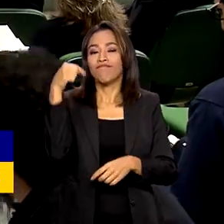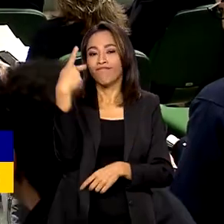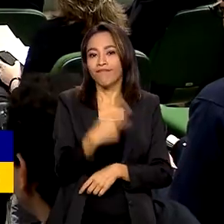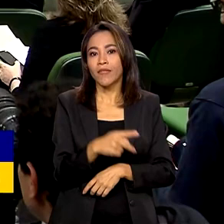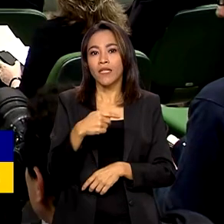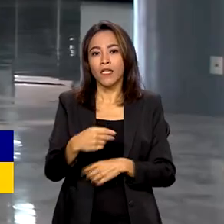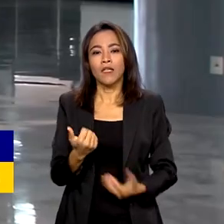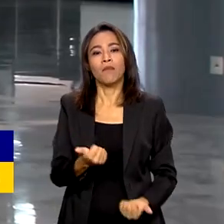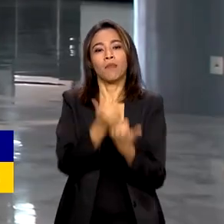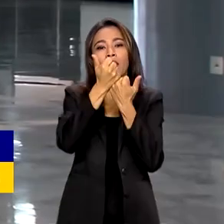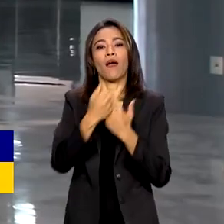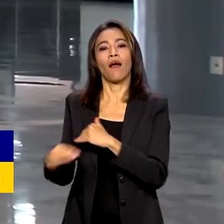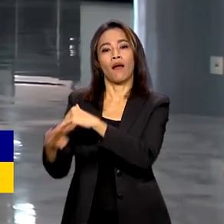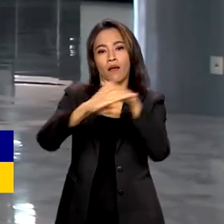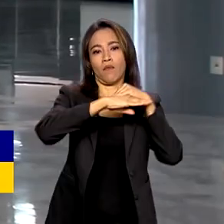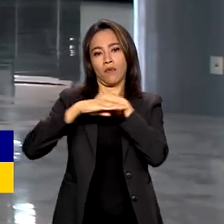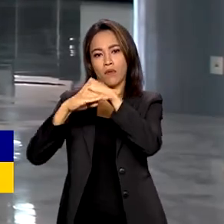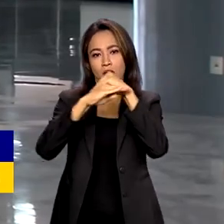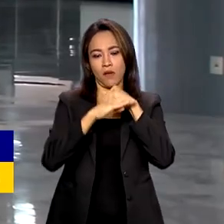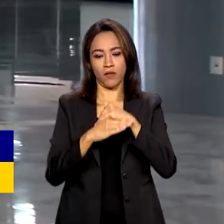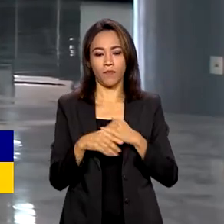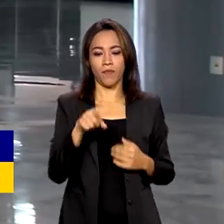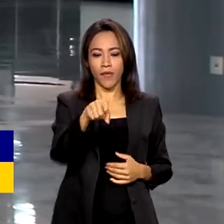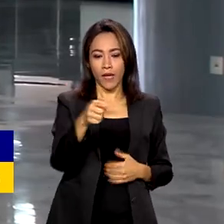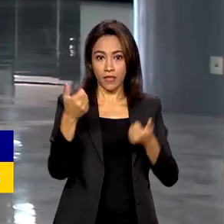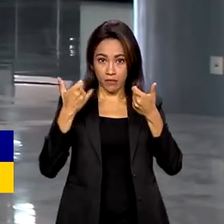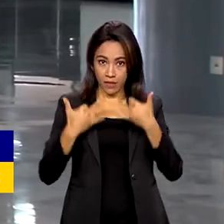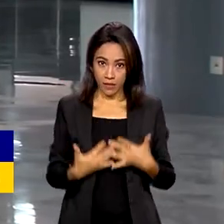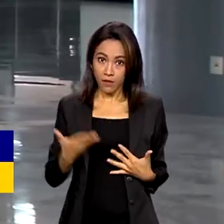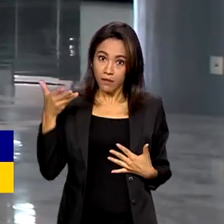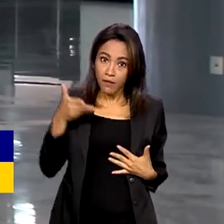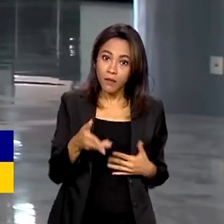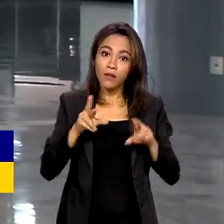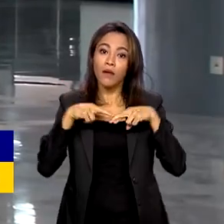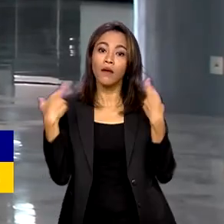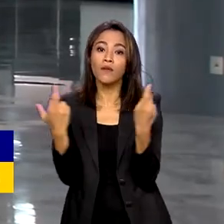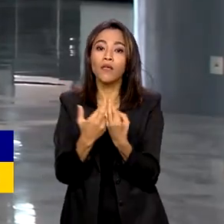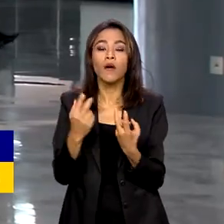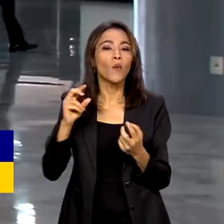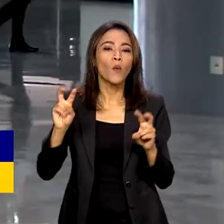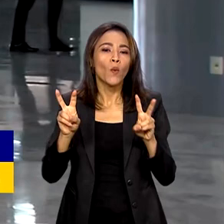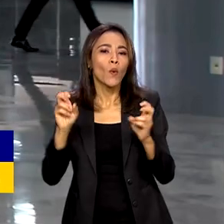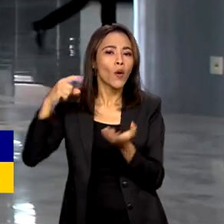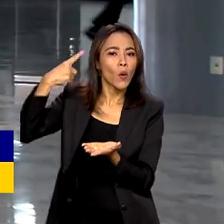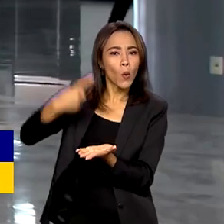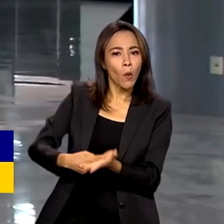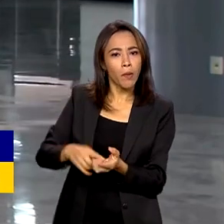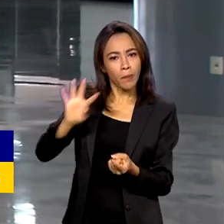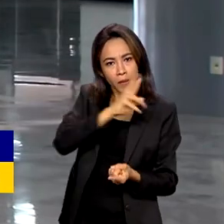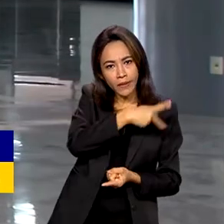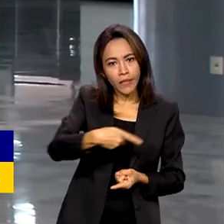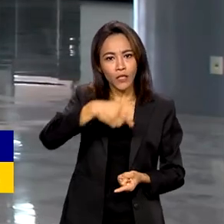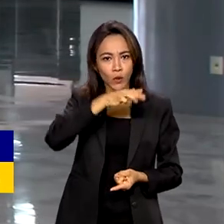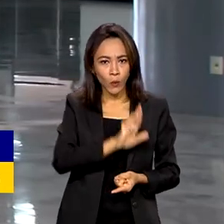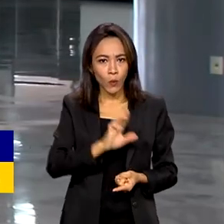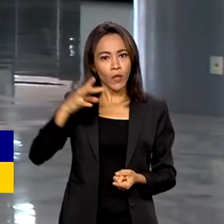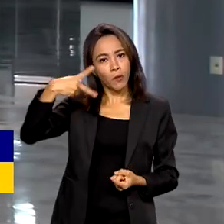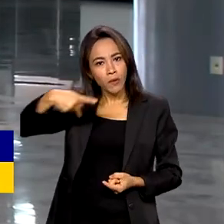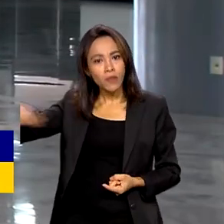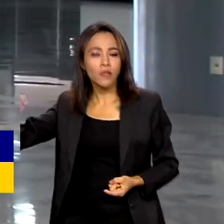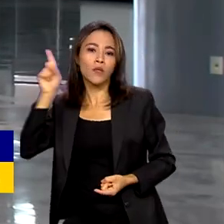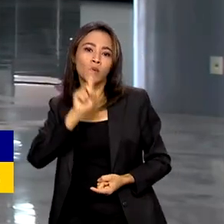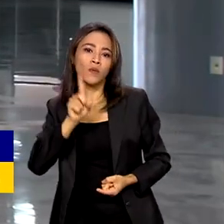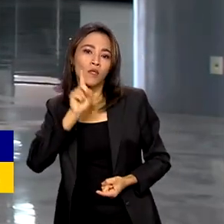a igualdade. Esta reunião é resultado do compromisso firmado pelos presidentes Lula e Biden de